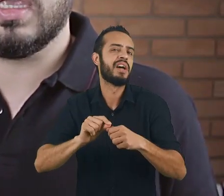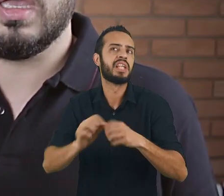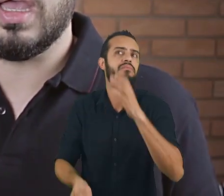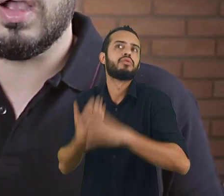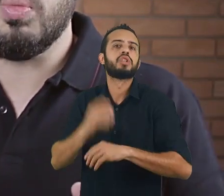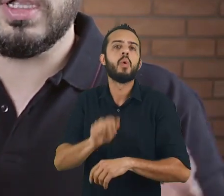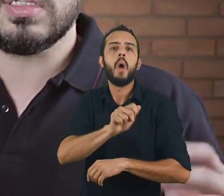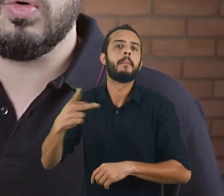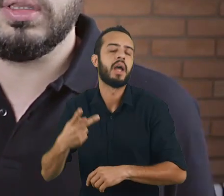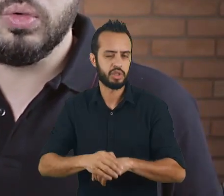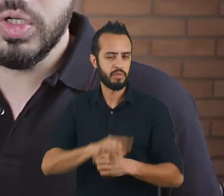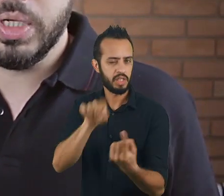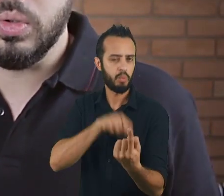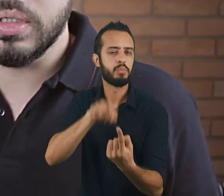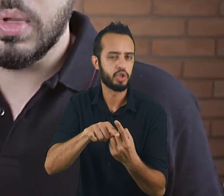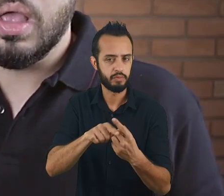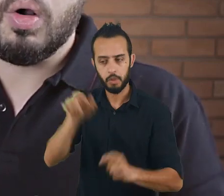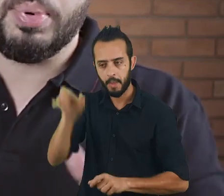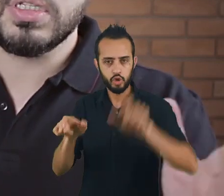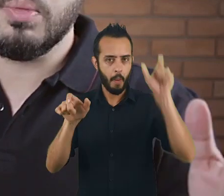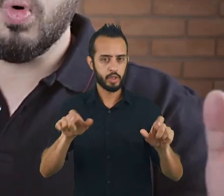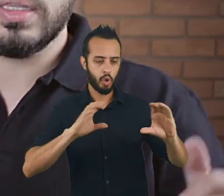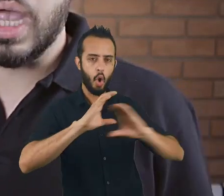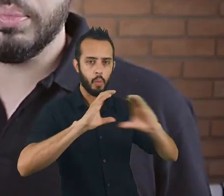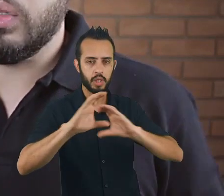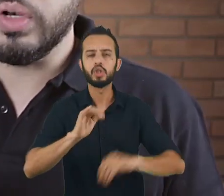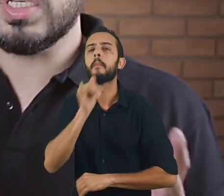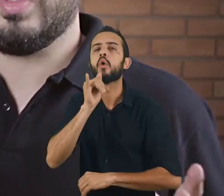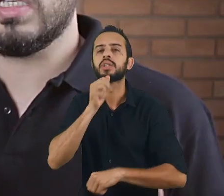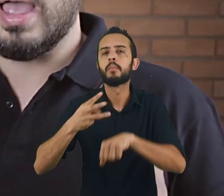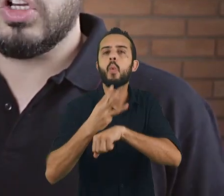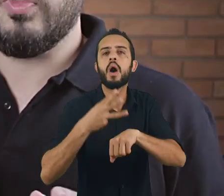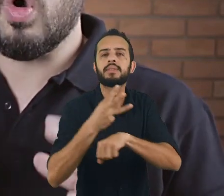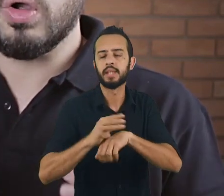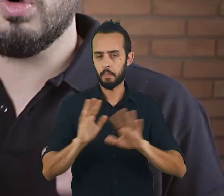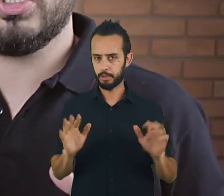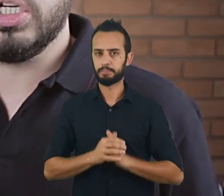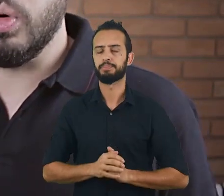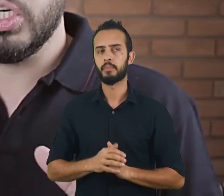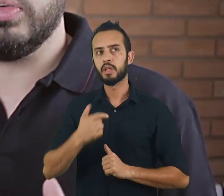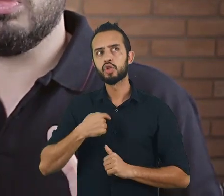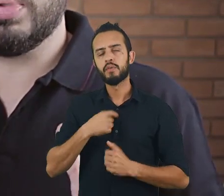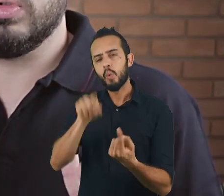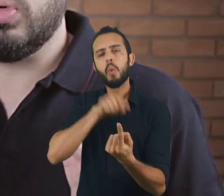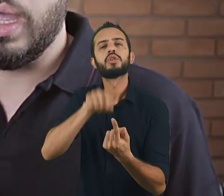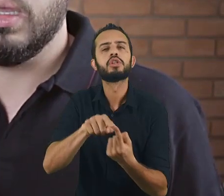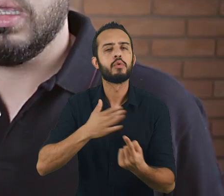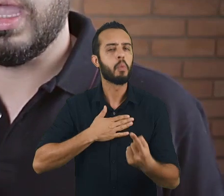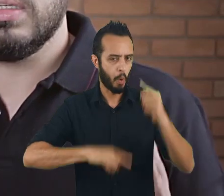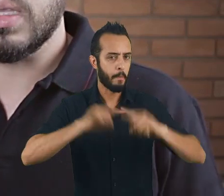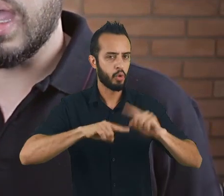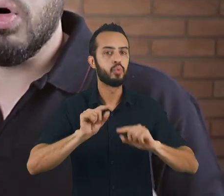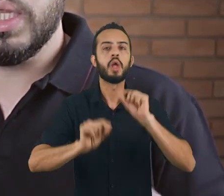você fazer a comunicação entre duas pessoas. Como por exemplo, o WhatsApp. Então quando você fala assim, ah, deixa eu ver, qual que o meu objetivo? O objetivo do meu produto